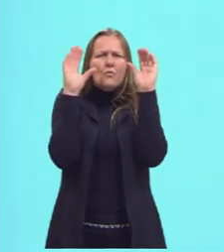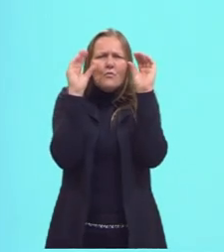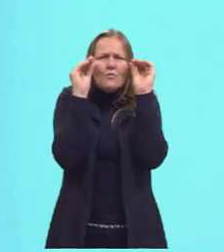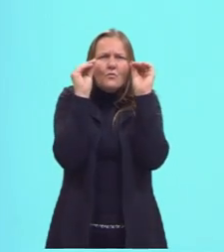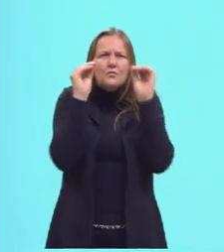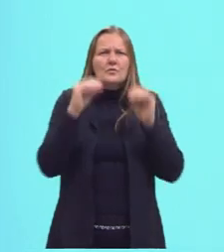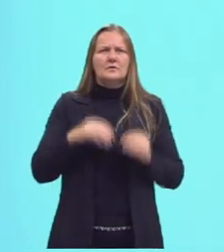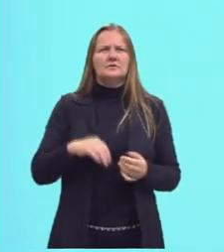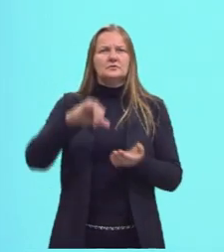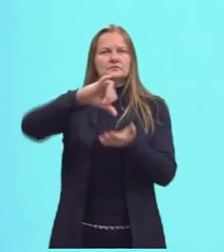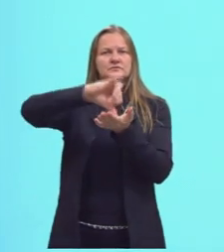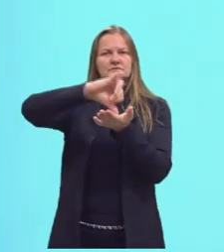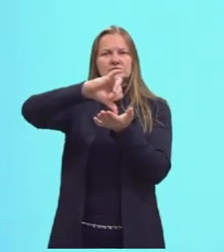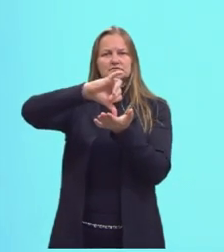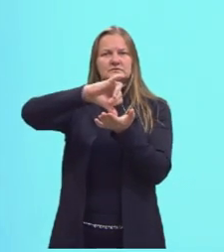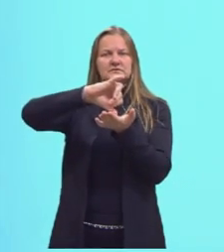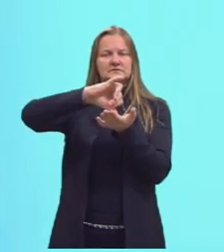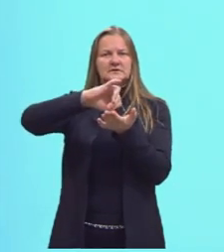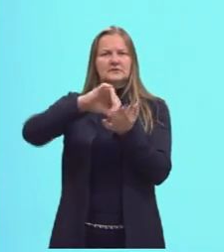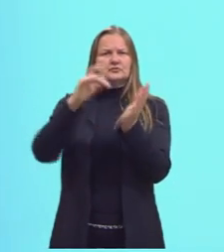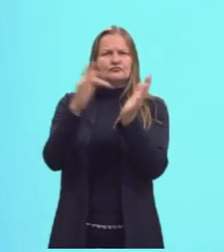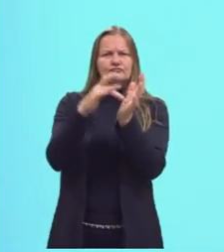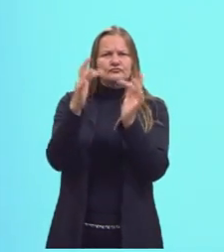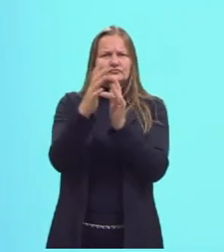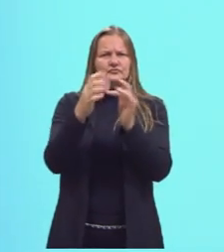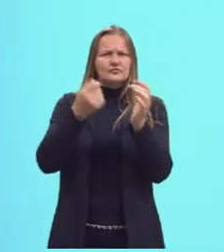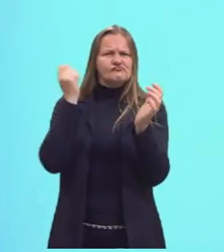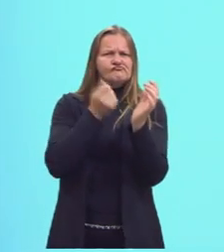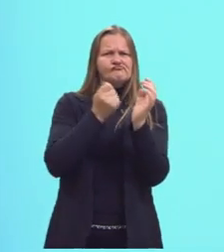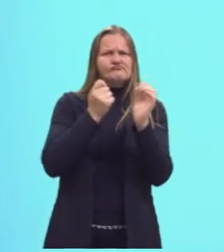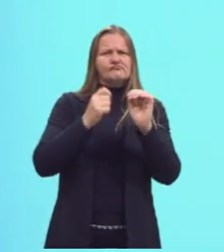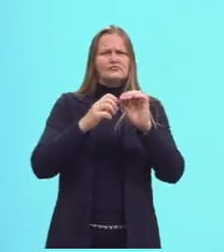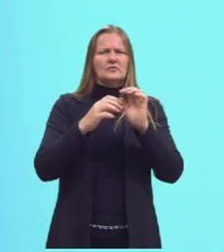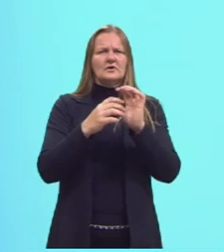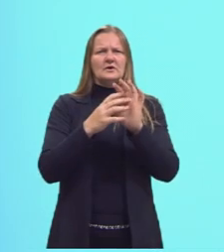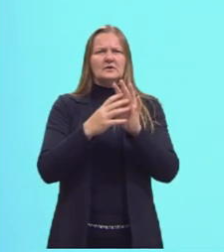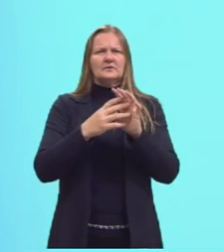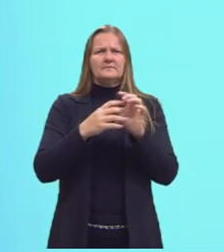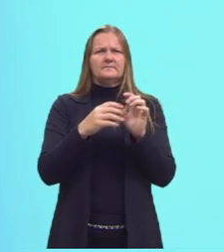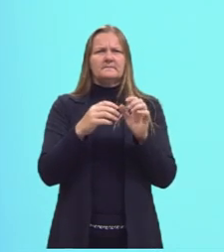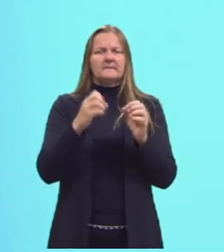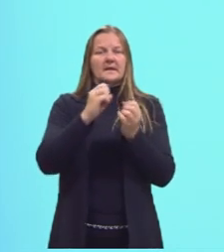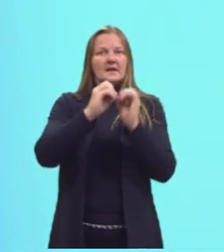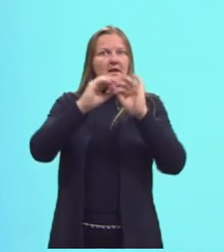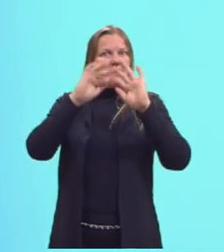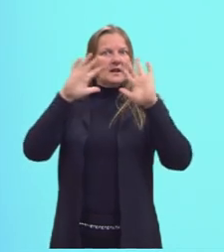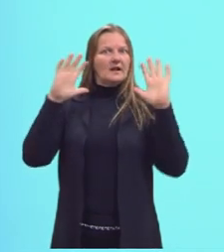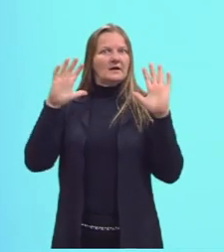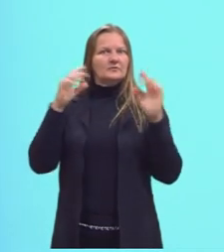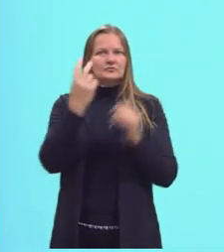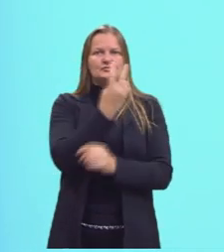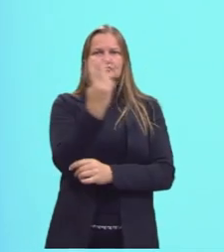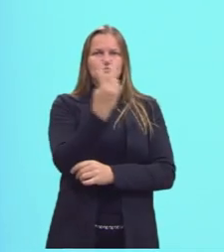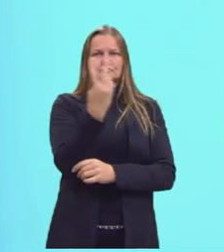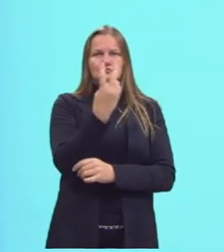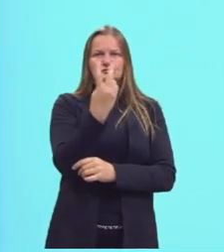E aqui onde o Pedro está sendo crucificado, o claro. Então a gente já vê que tem dois